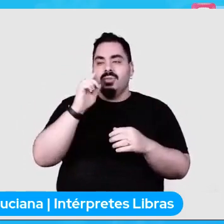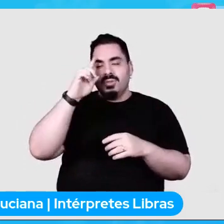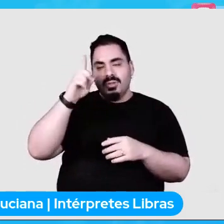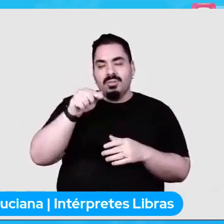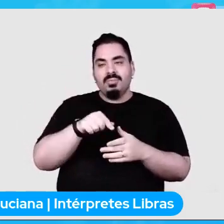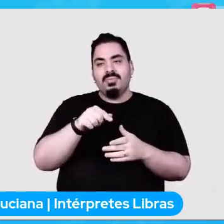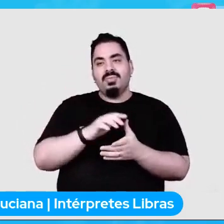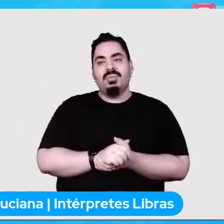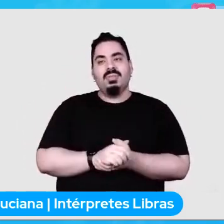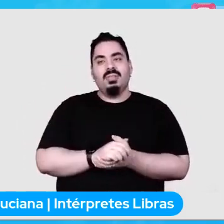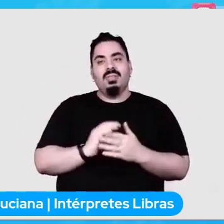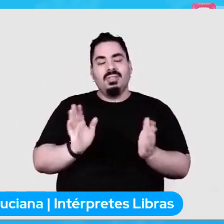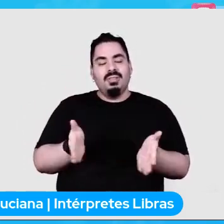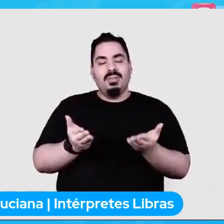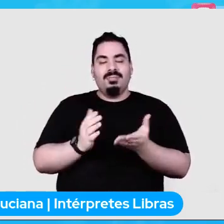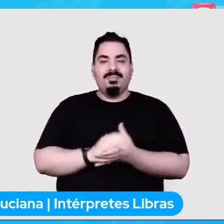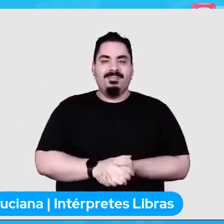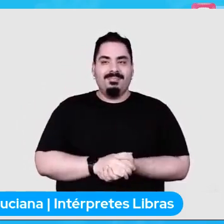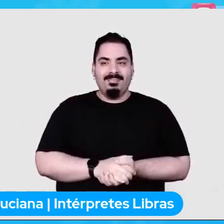dar um incentivo